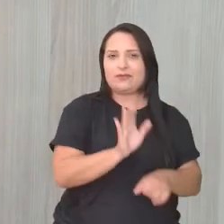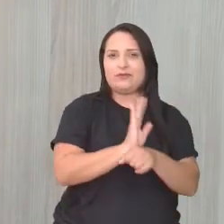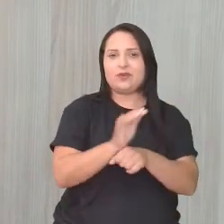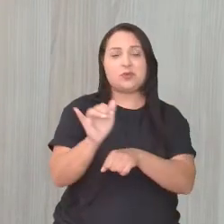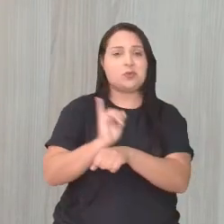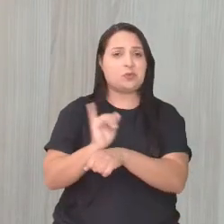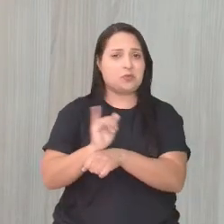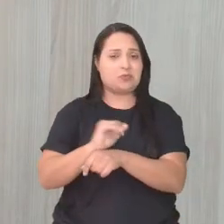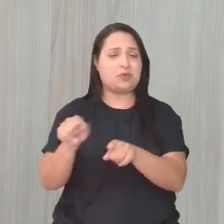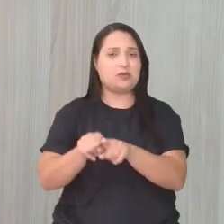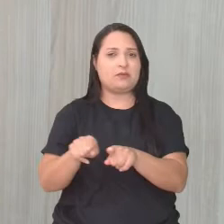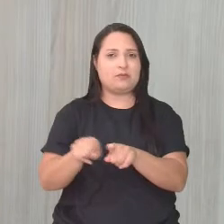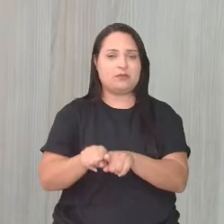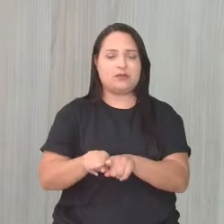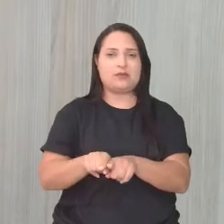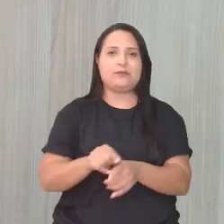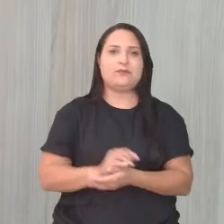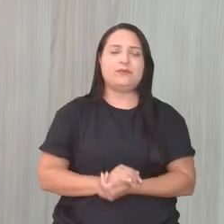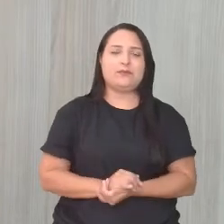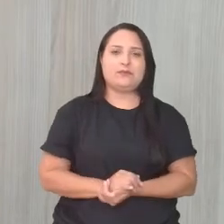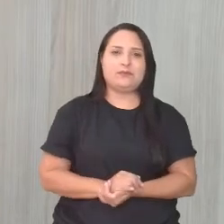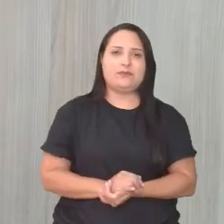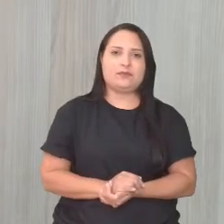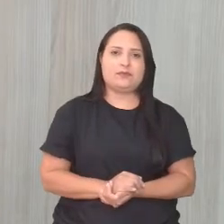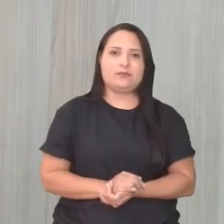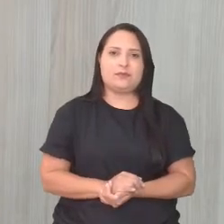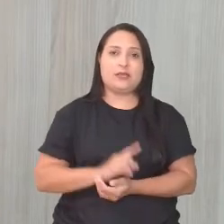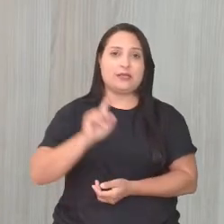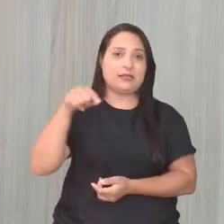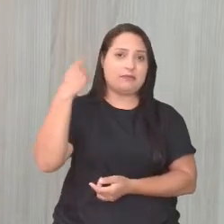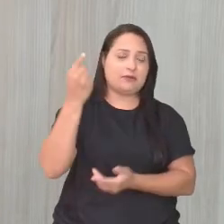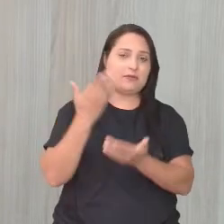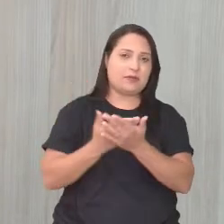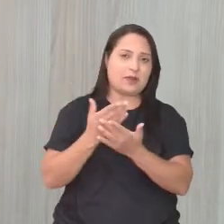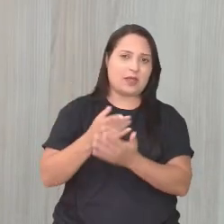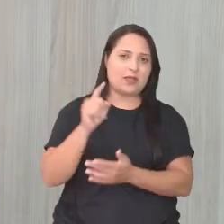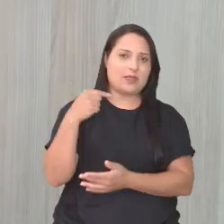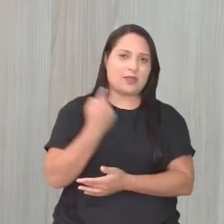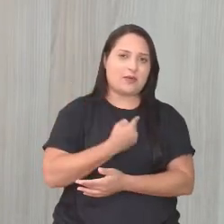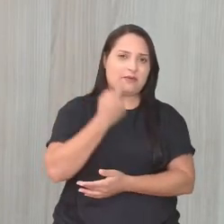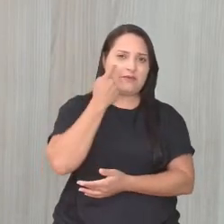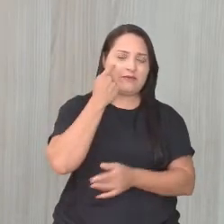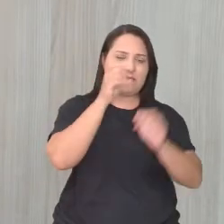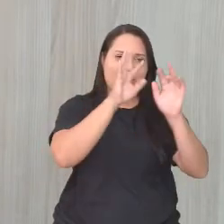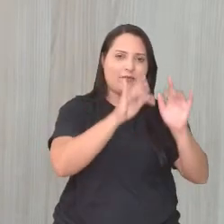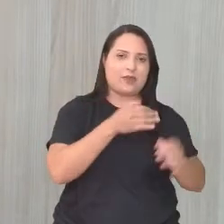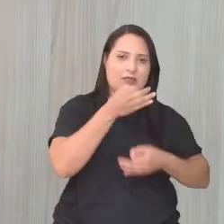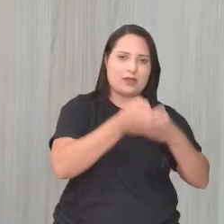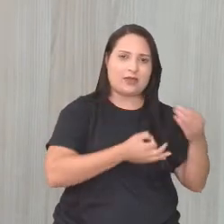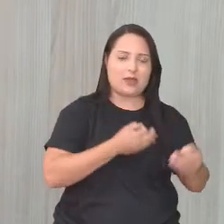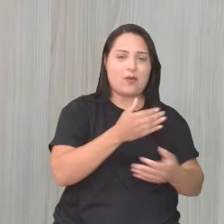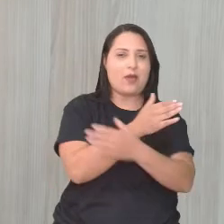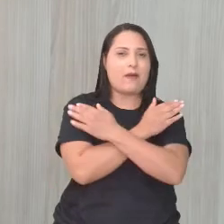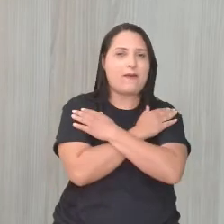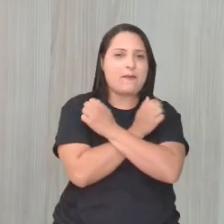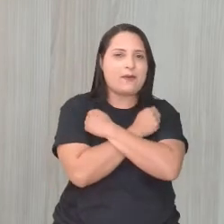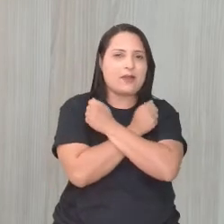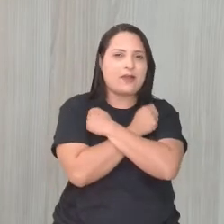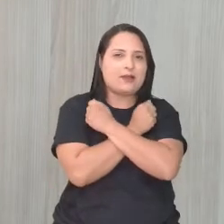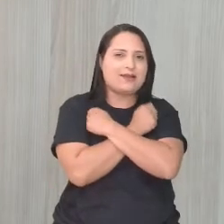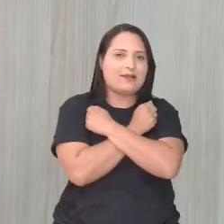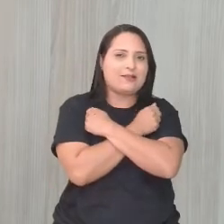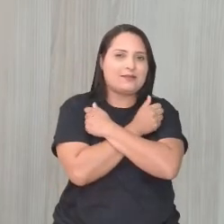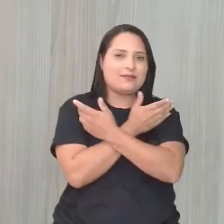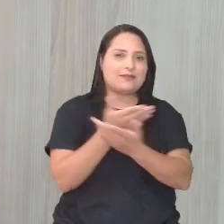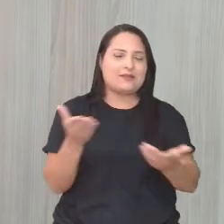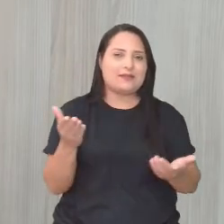YouTube, se você estiver assistindo a gente pelo YouTube. Na próxima aula, a gente está de olho aqui nos comentários de vocês. Deixa eu mandar um abraço aí, um abraço